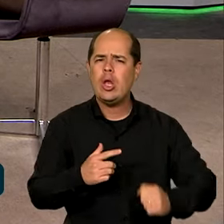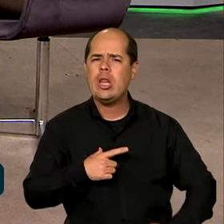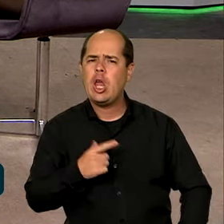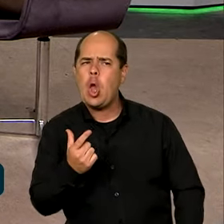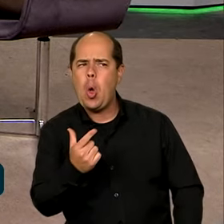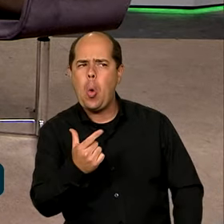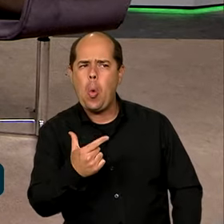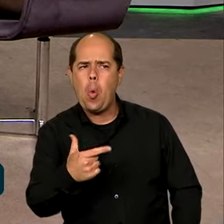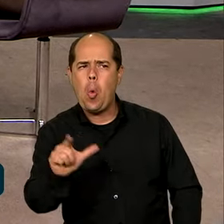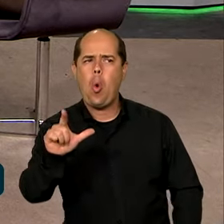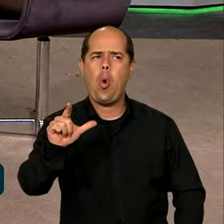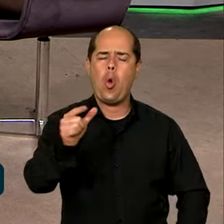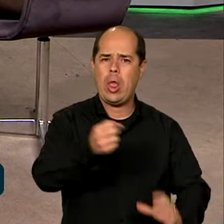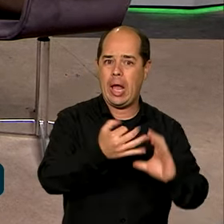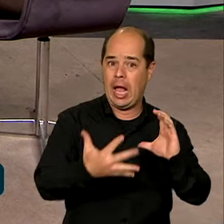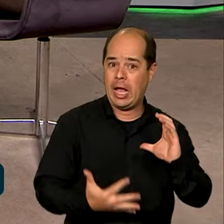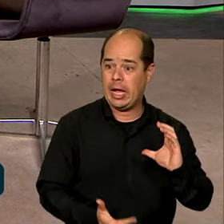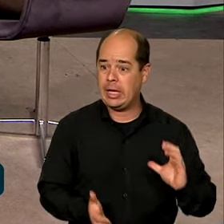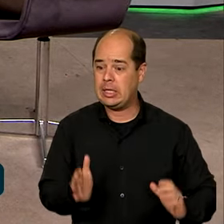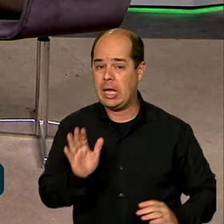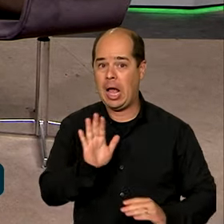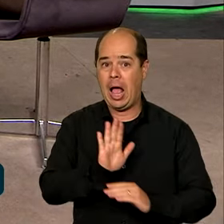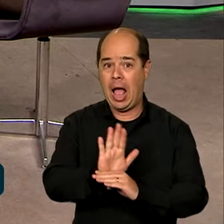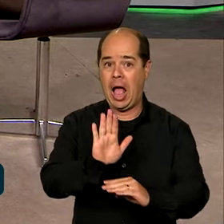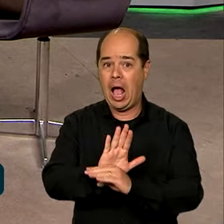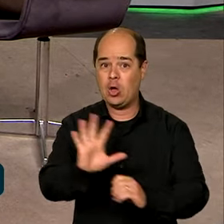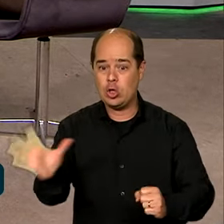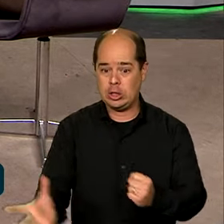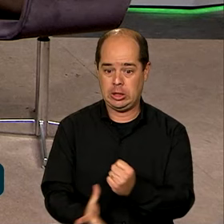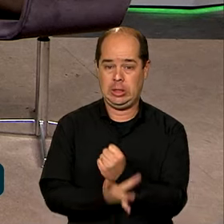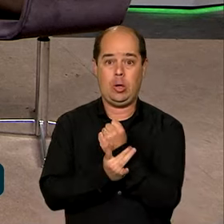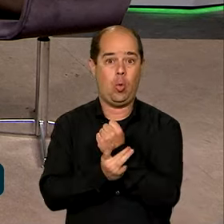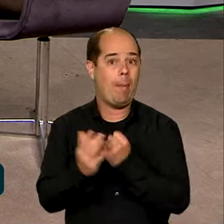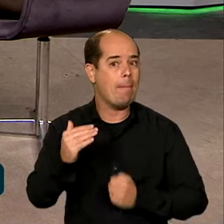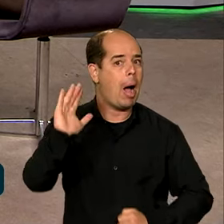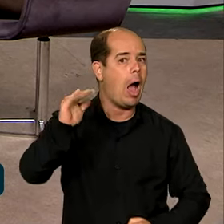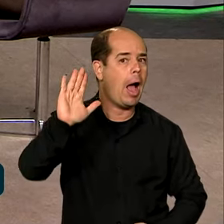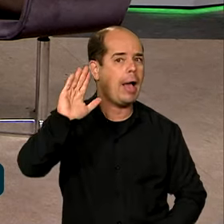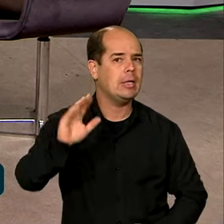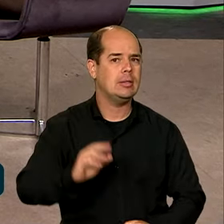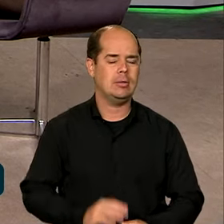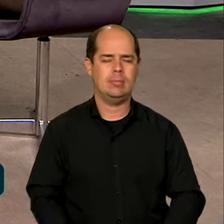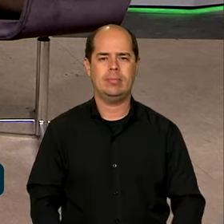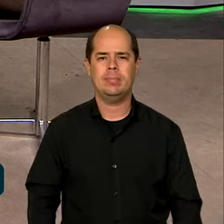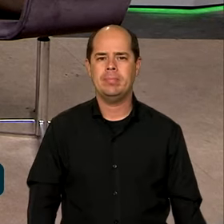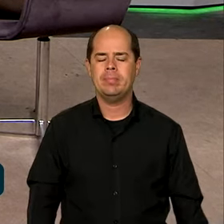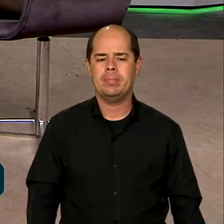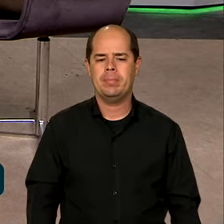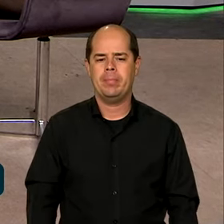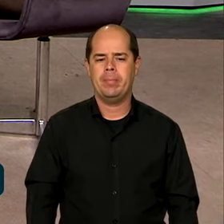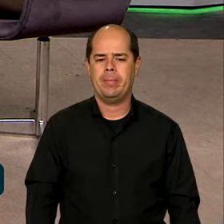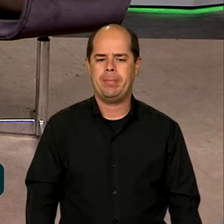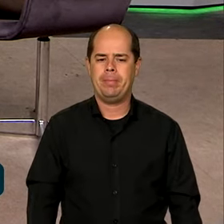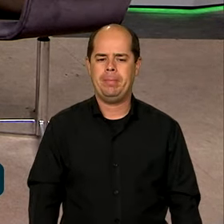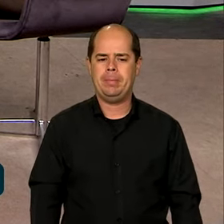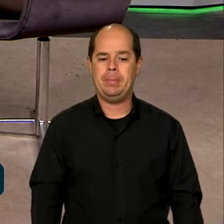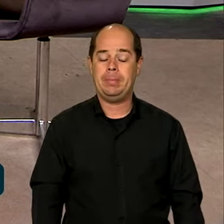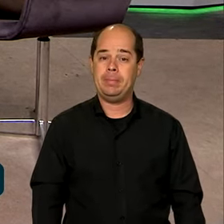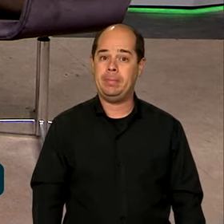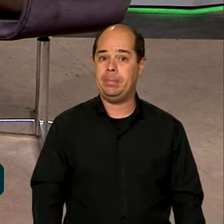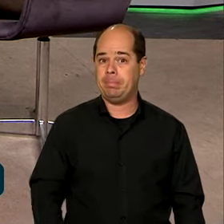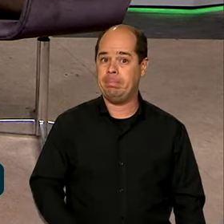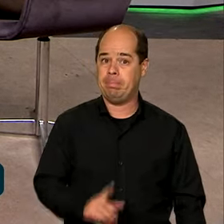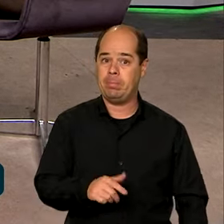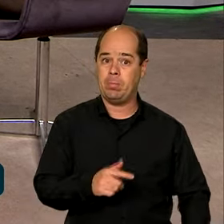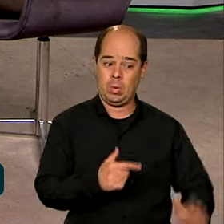melhora significativamente a segurança dessas redes, presidente? Tudo o está sendo proposto,